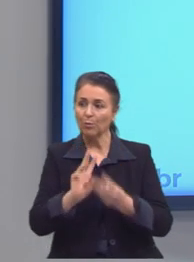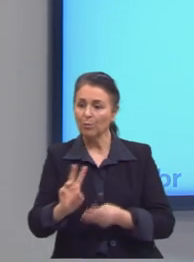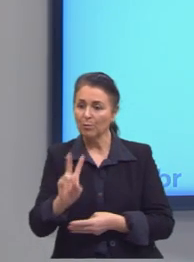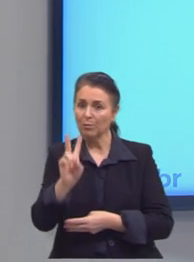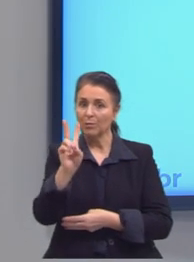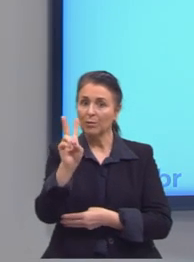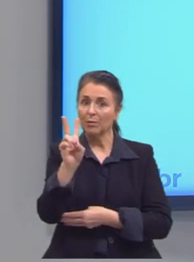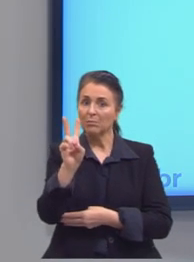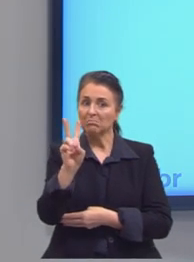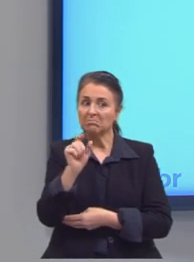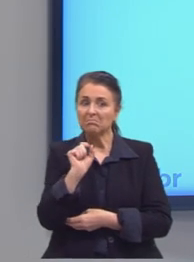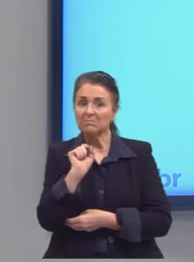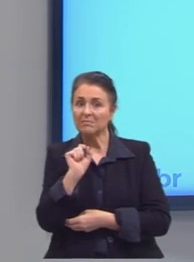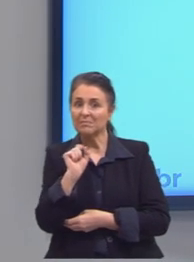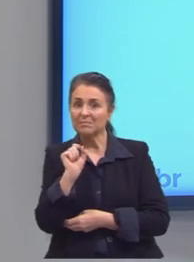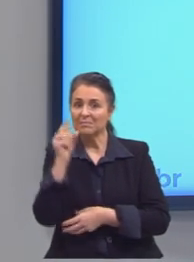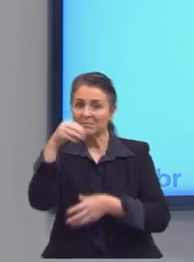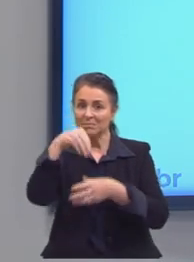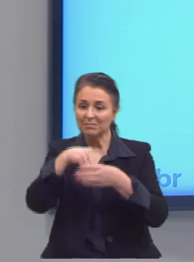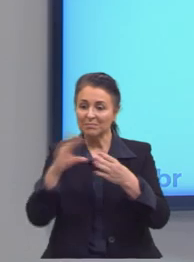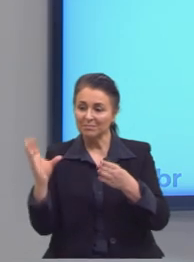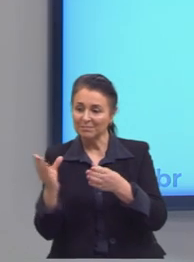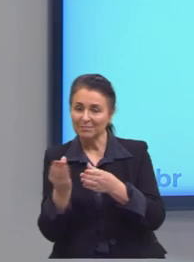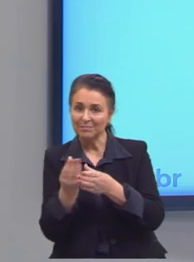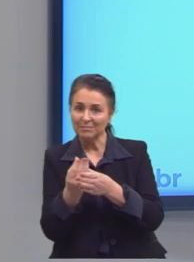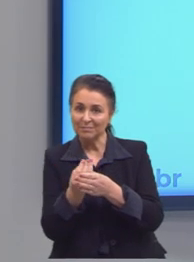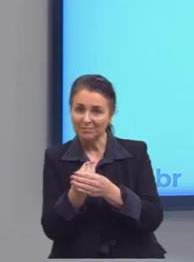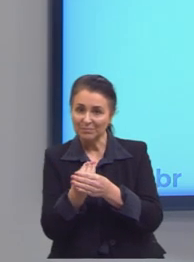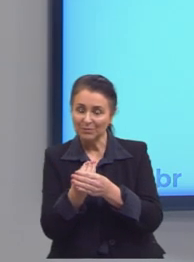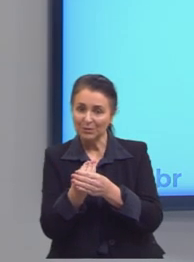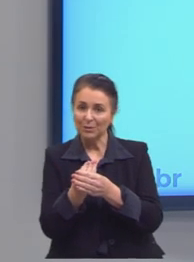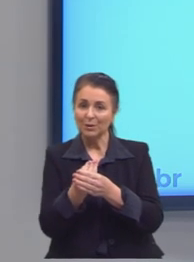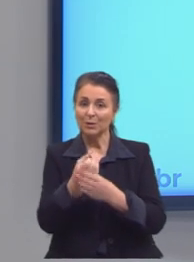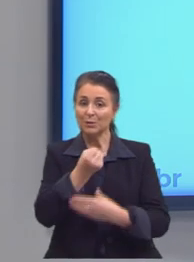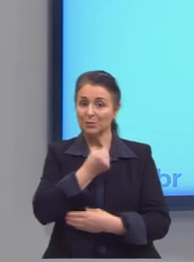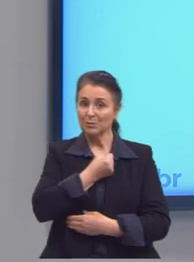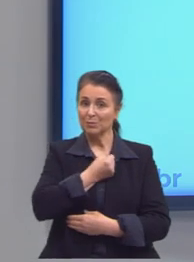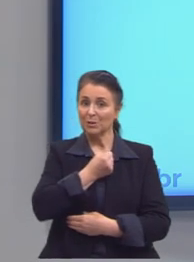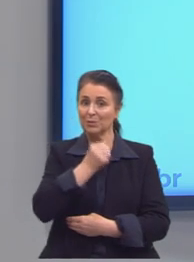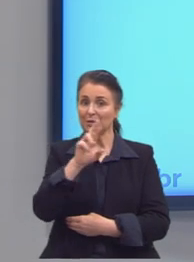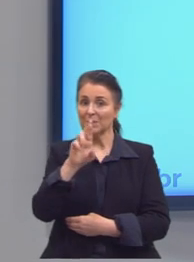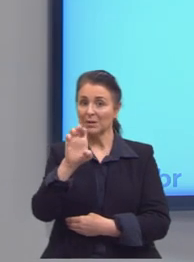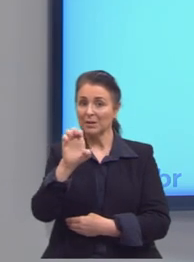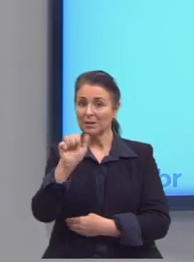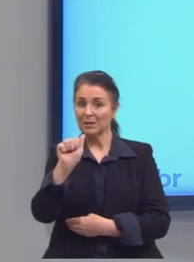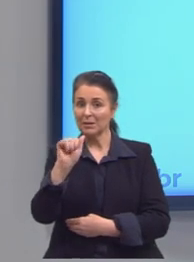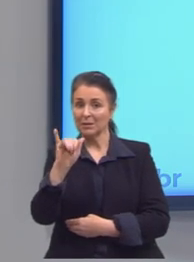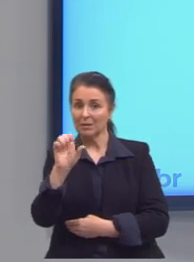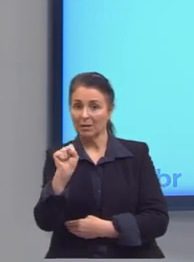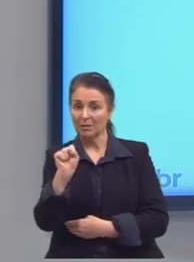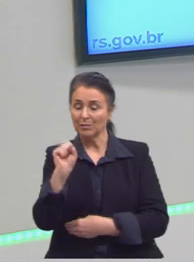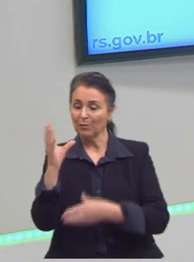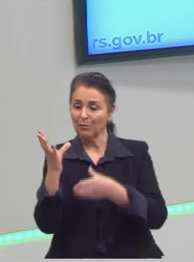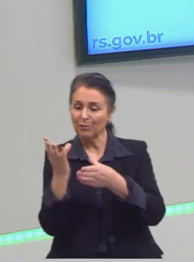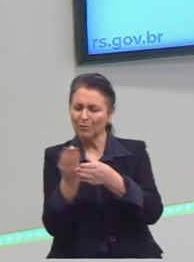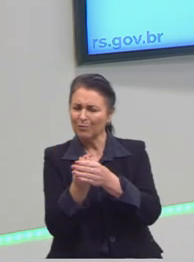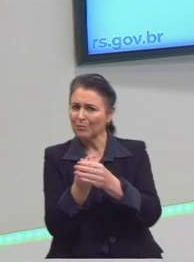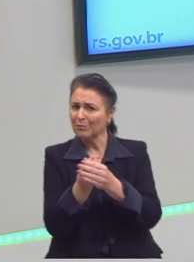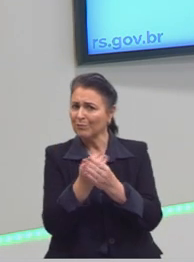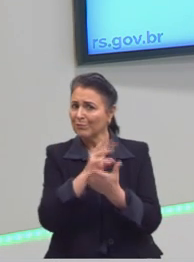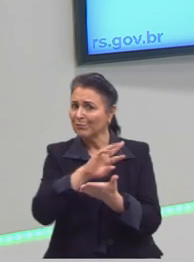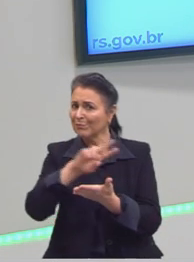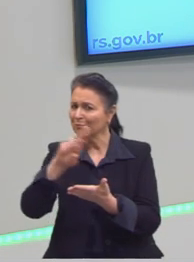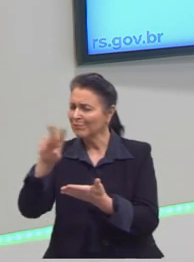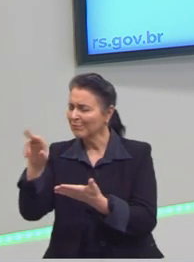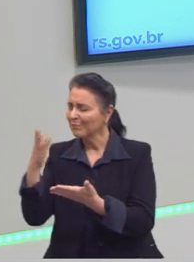valores que fazem parte do conjunto dos números reais, tá? Então, entram vários conjuntos que nós já estudamos.